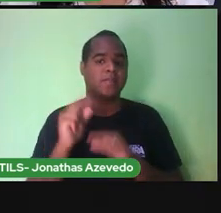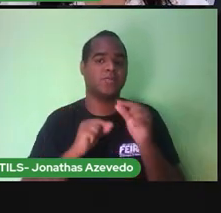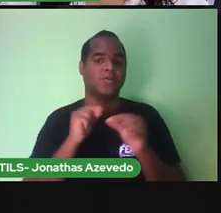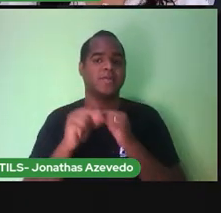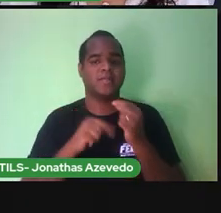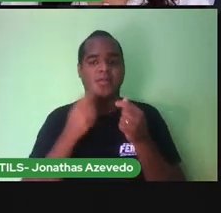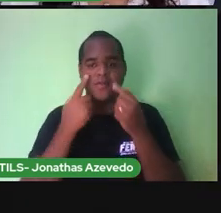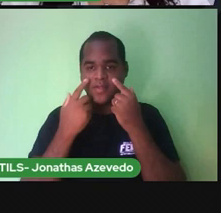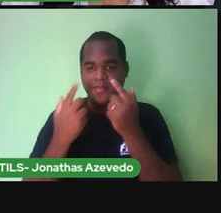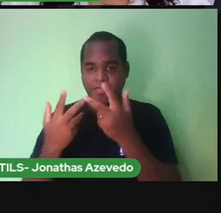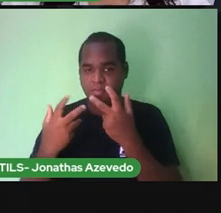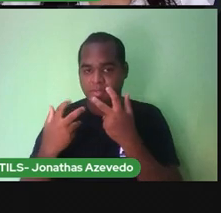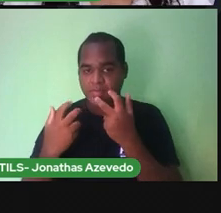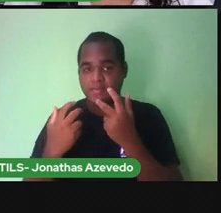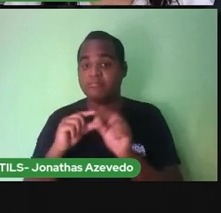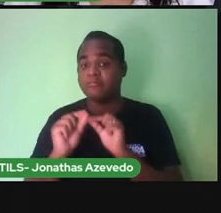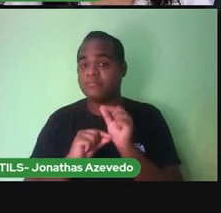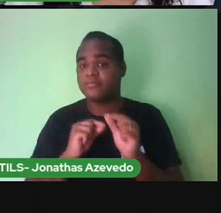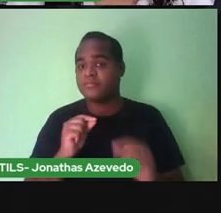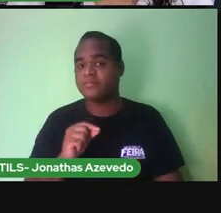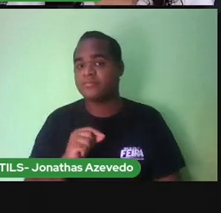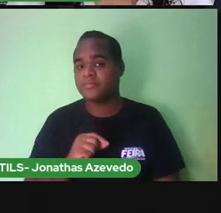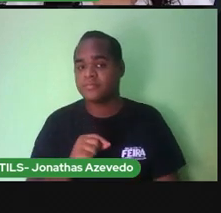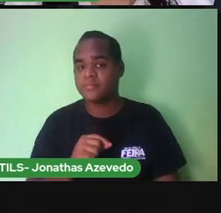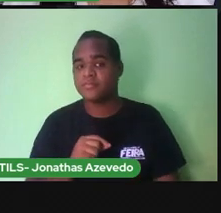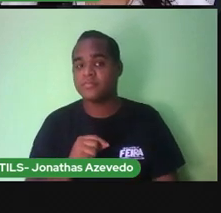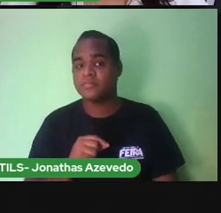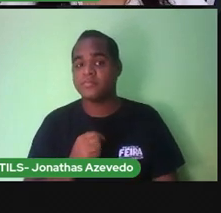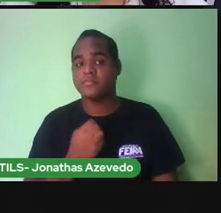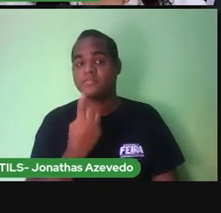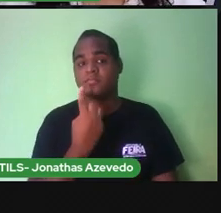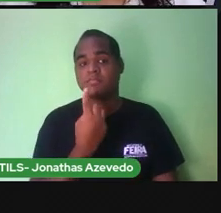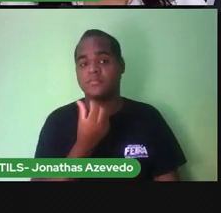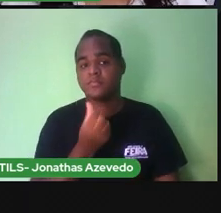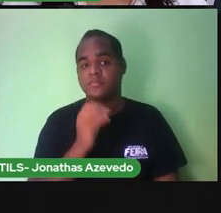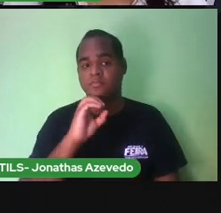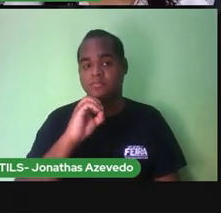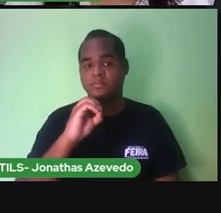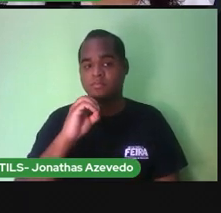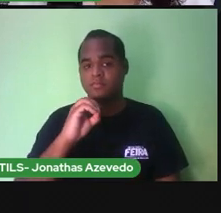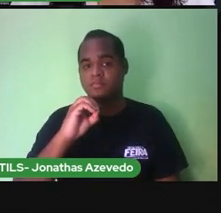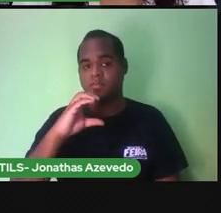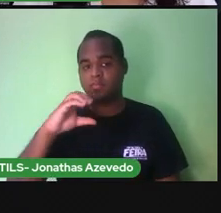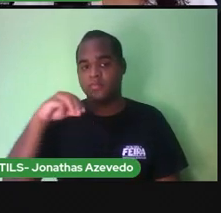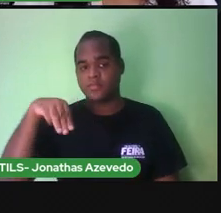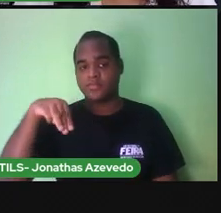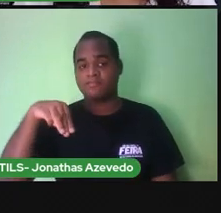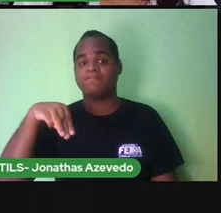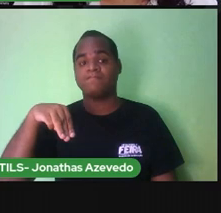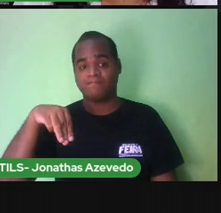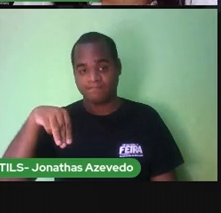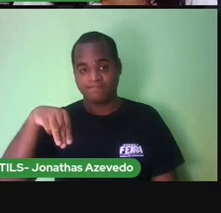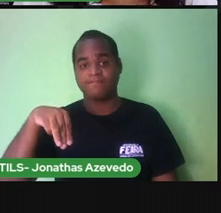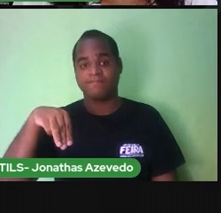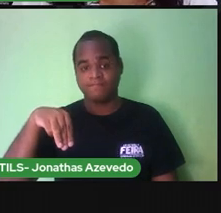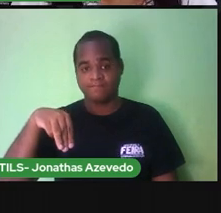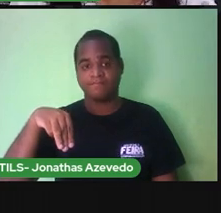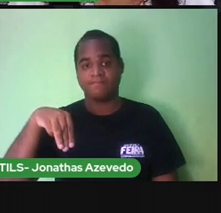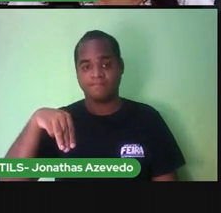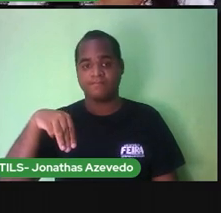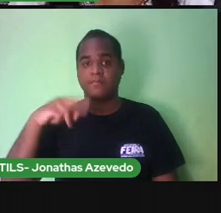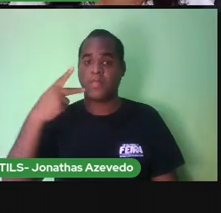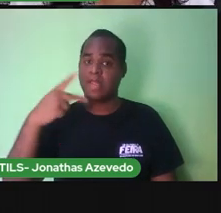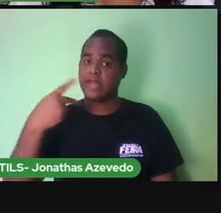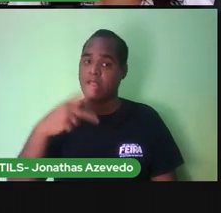Isso Sueli Mede 160 centímetros Ou seja